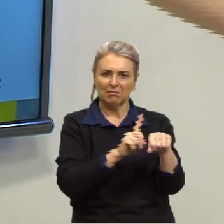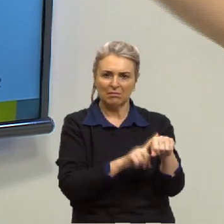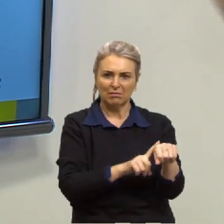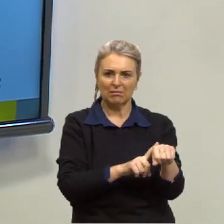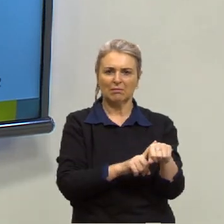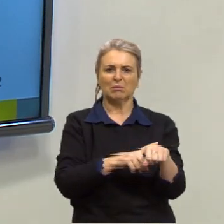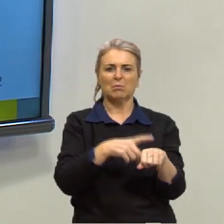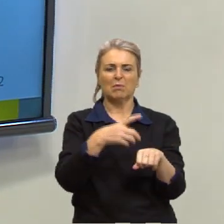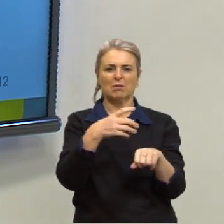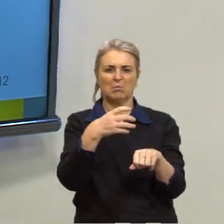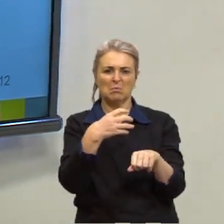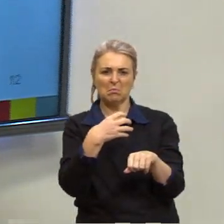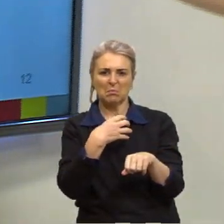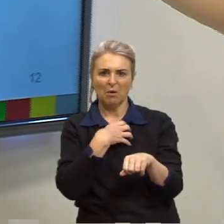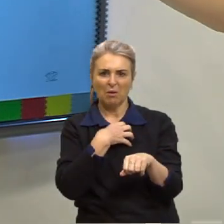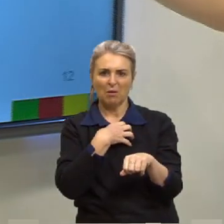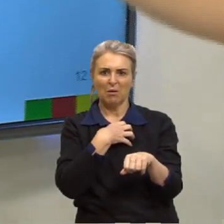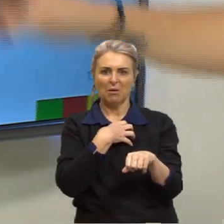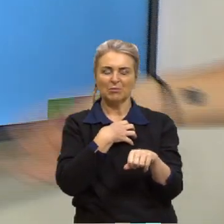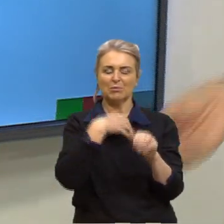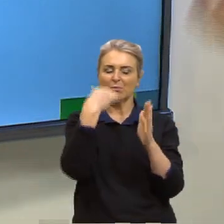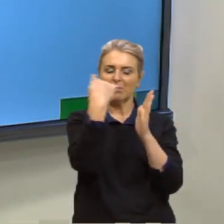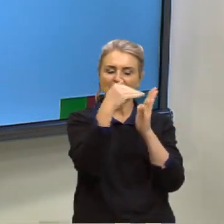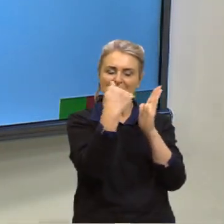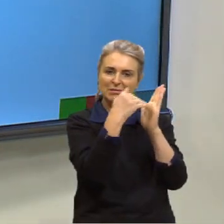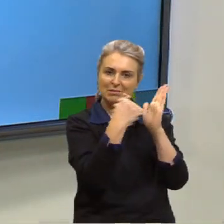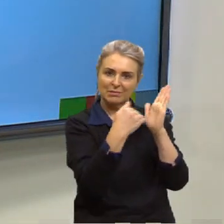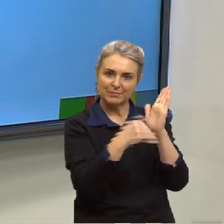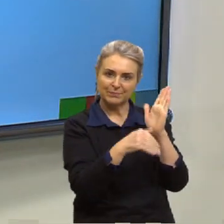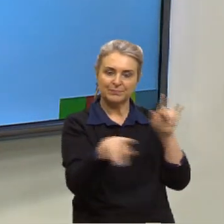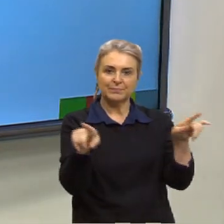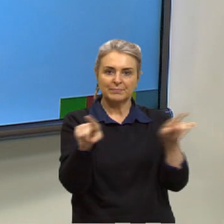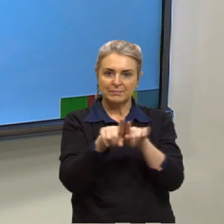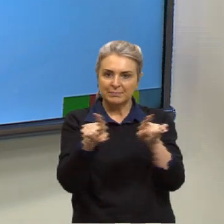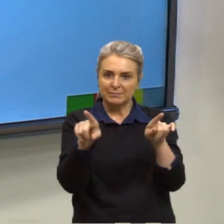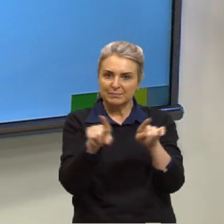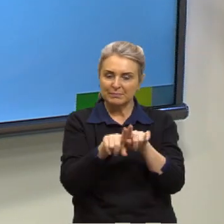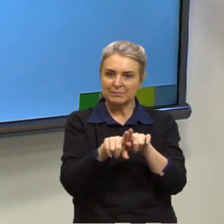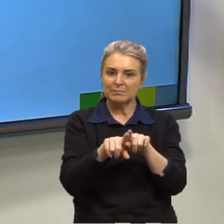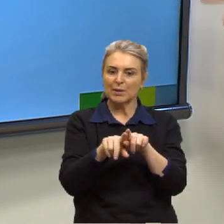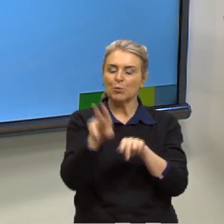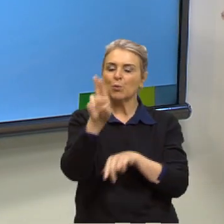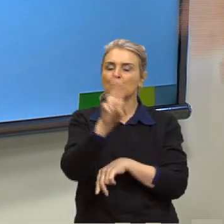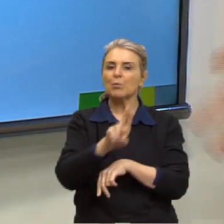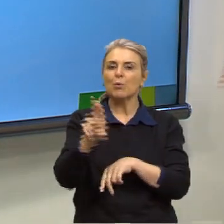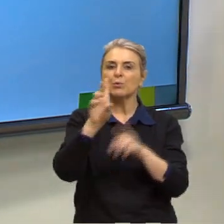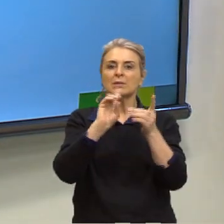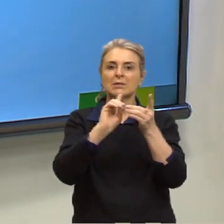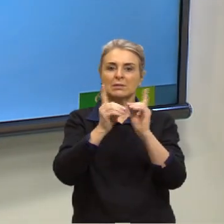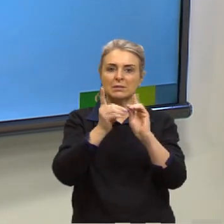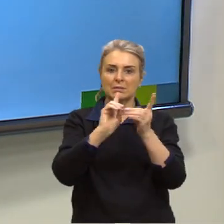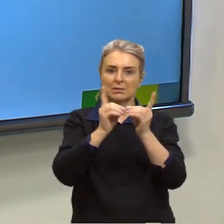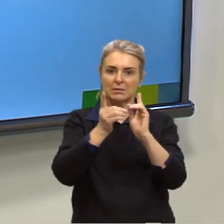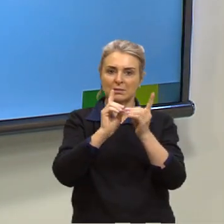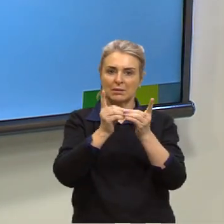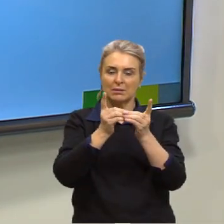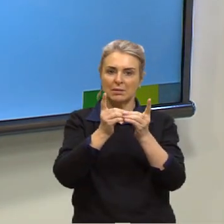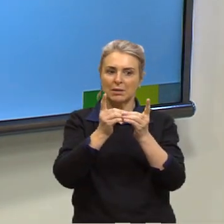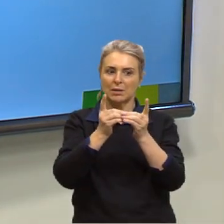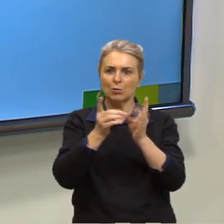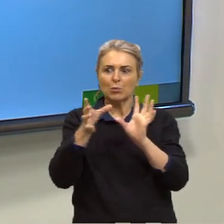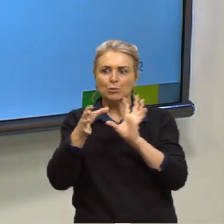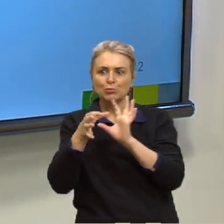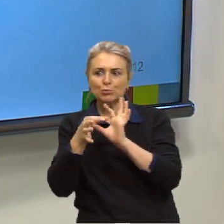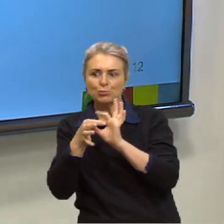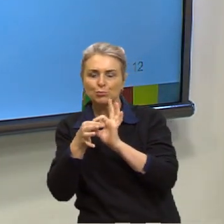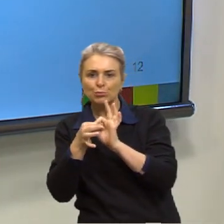sobre modo, a gente fala sobre essas classificações. Também a gente fala sobre o uso dessas desinências, como elas se juntam